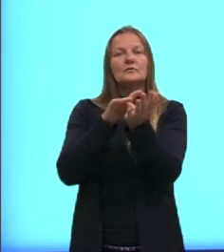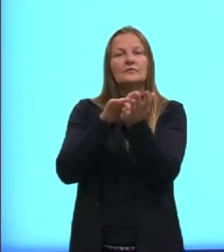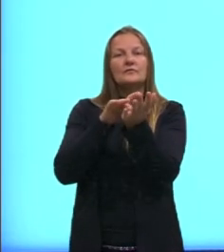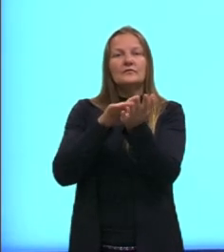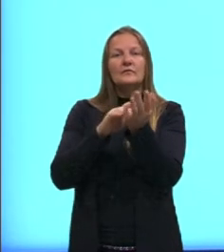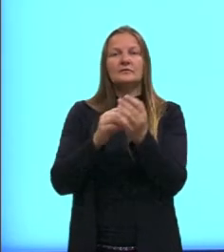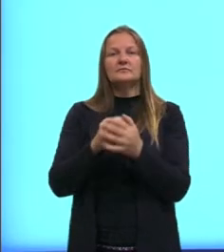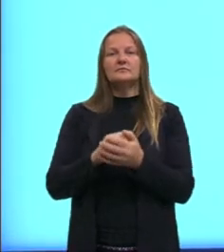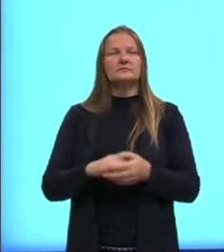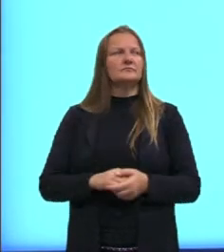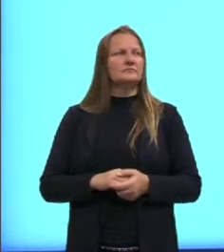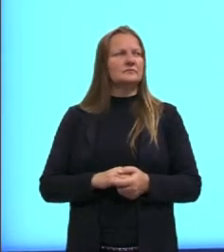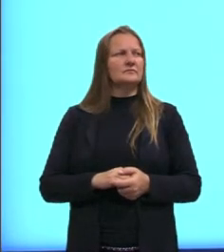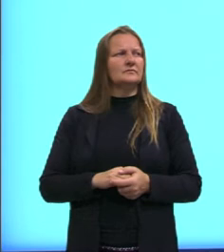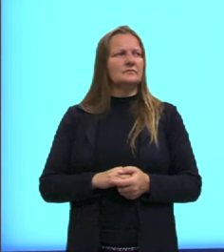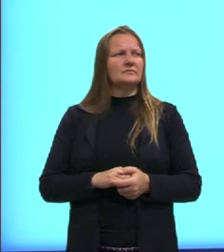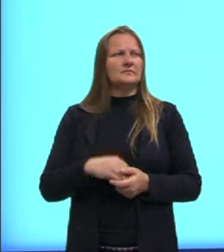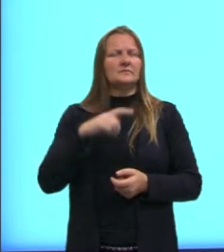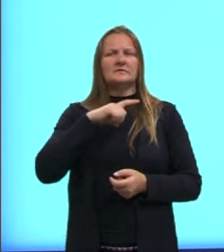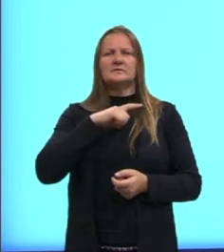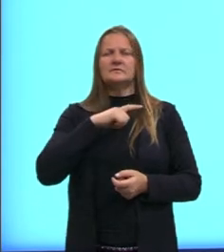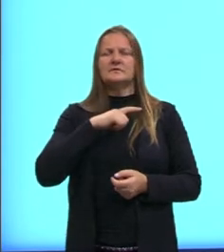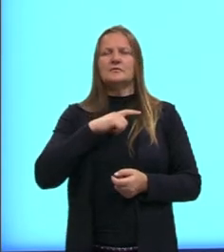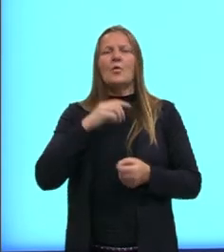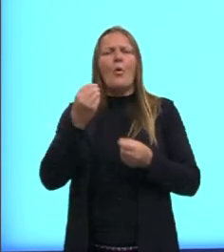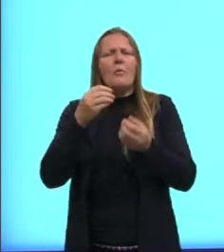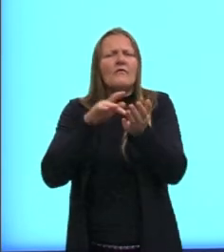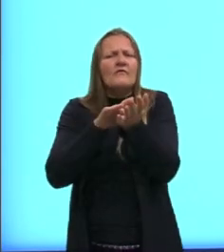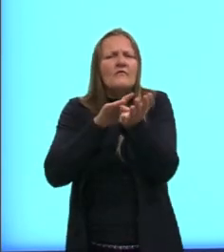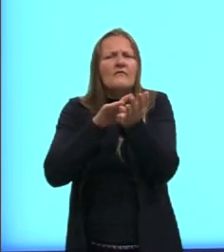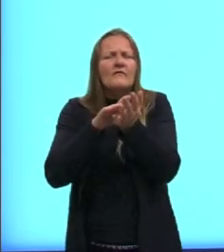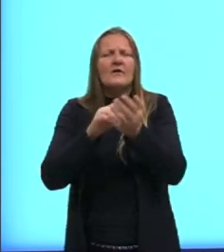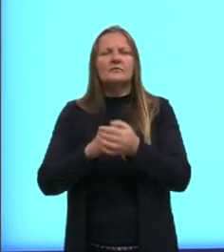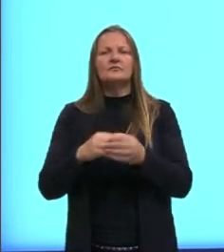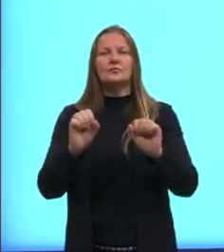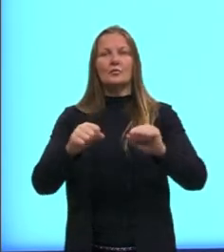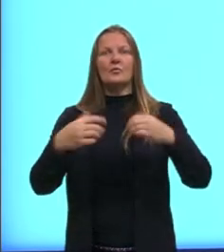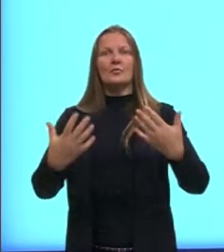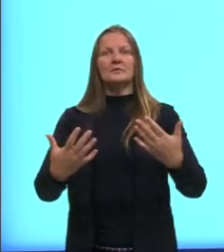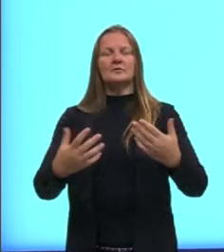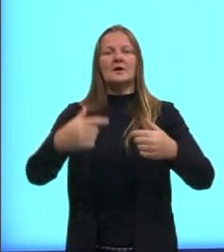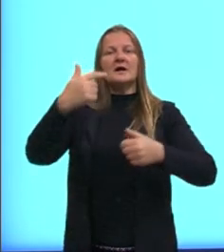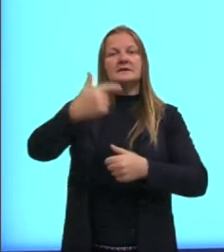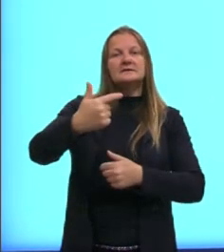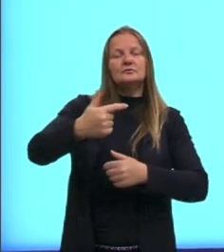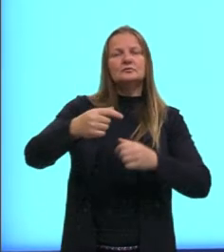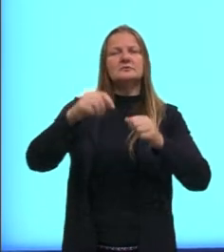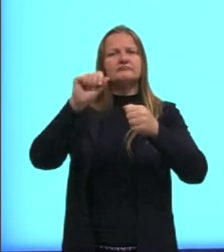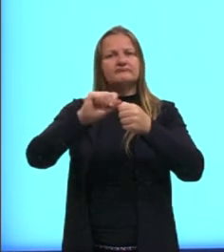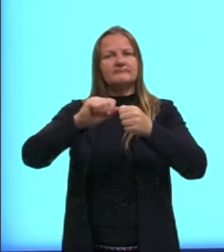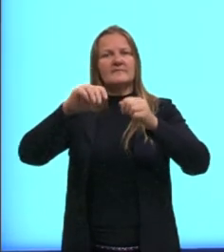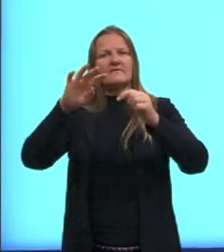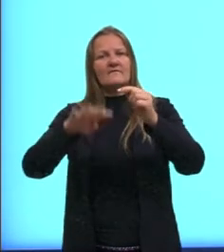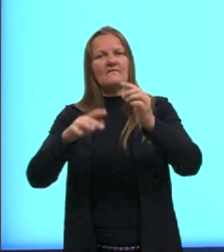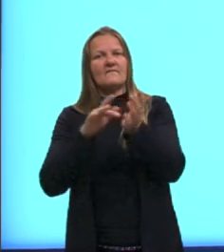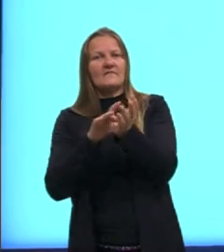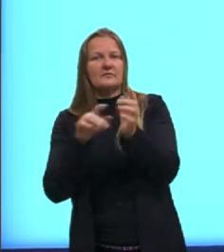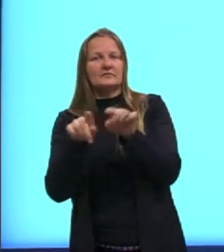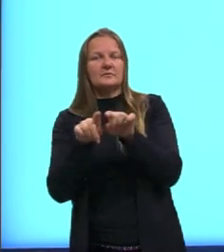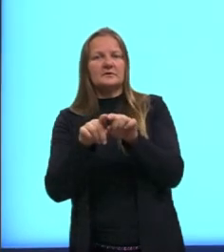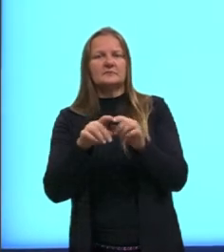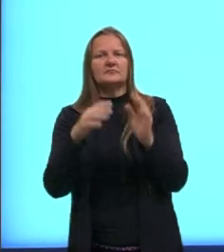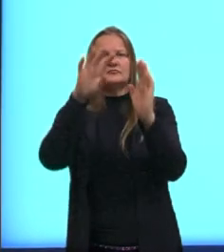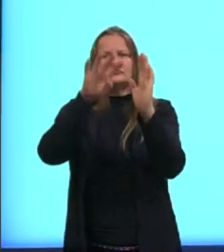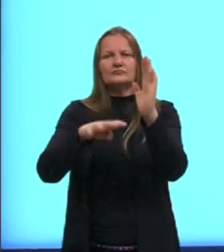o C, então, só vai assumir o valor como falso quando a segunda sentença for falsa. Nos outros